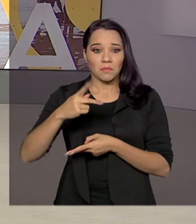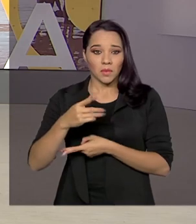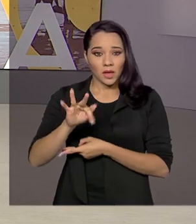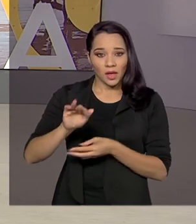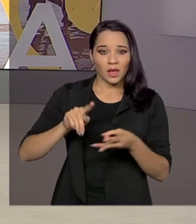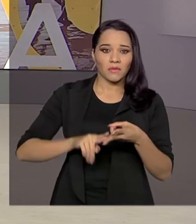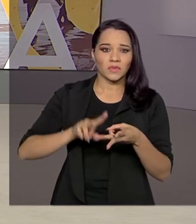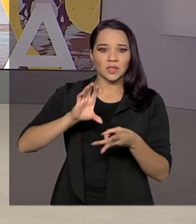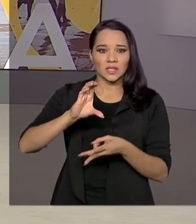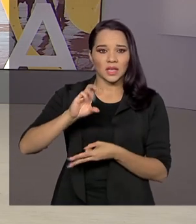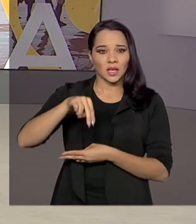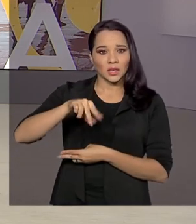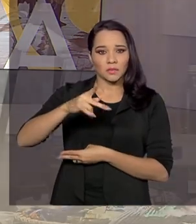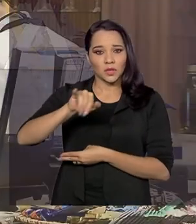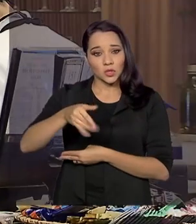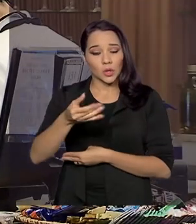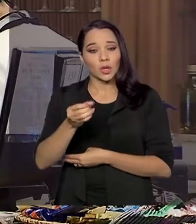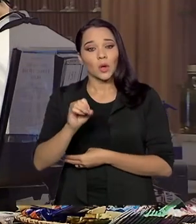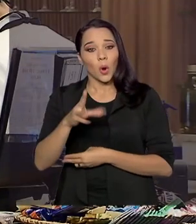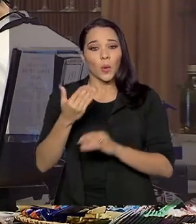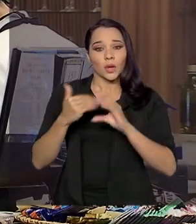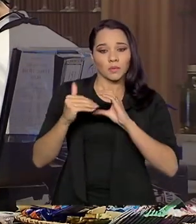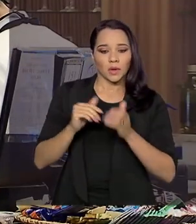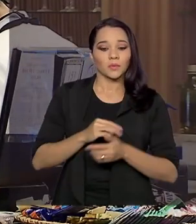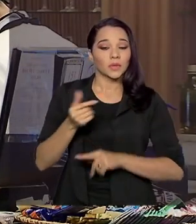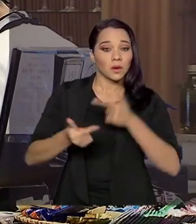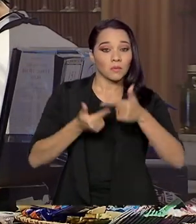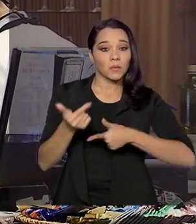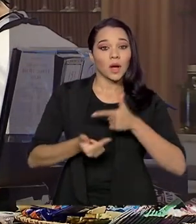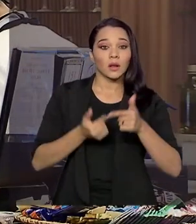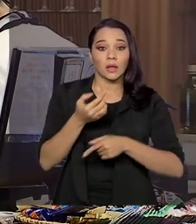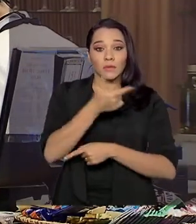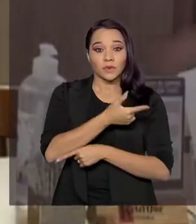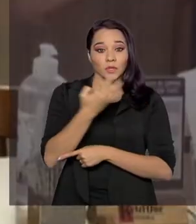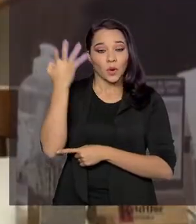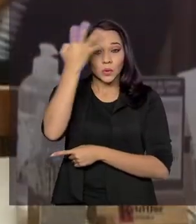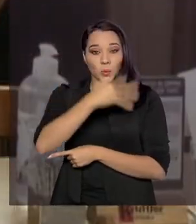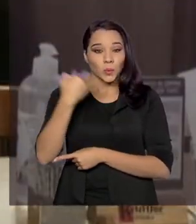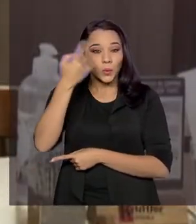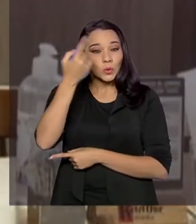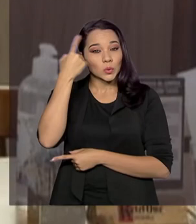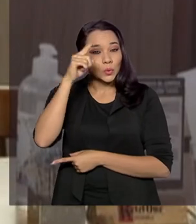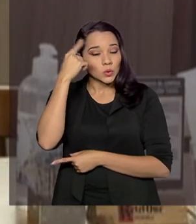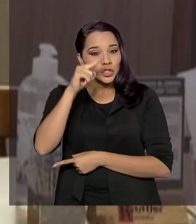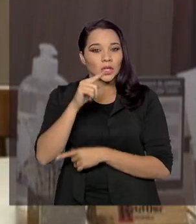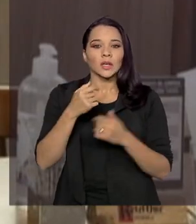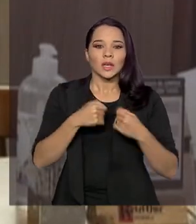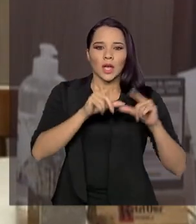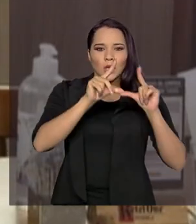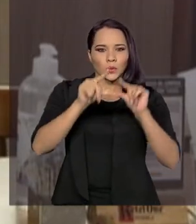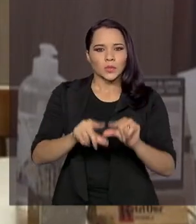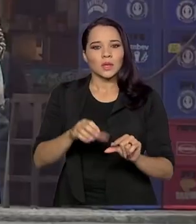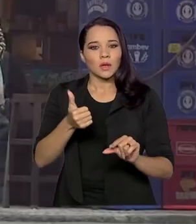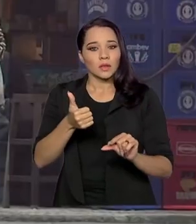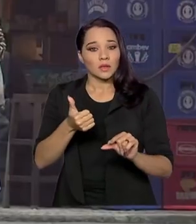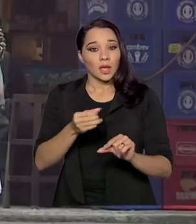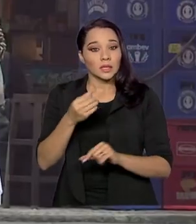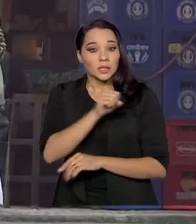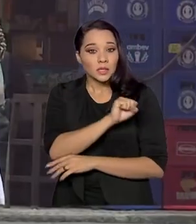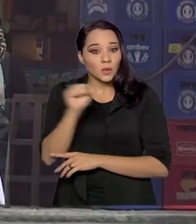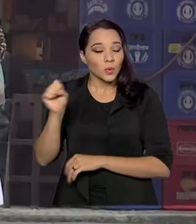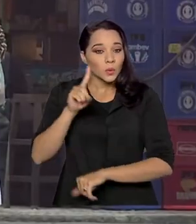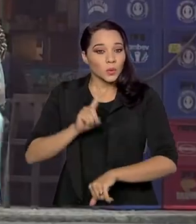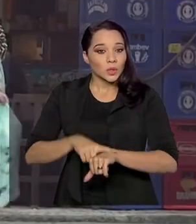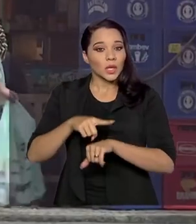CNPJ ou e-mail. O serviço vai funcionar nas 24 horas do dia e deve reduzir para 10 segundos